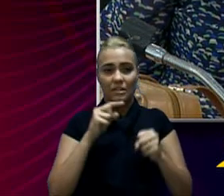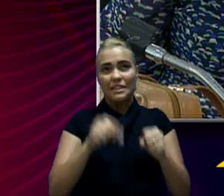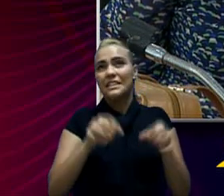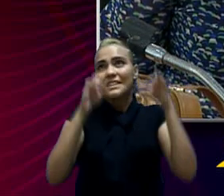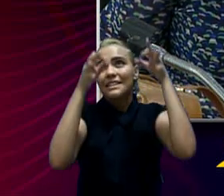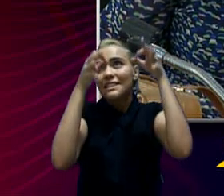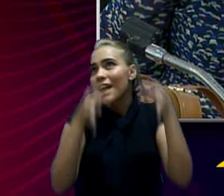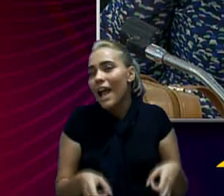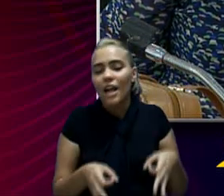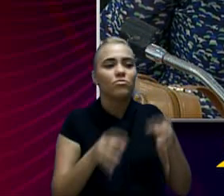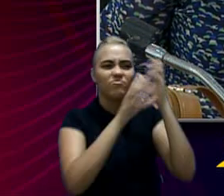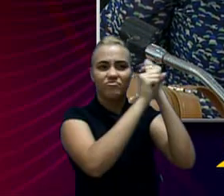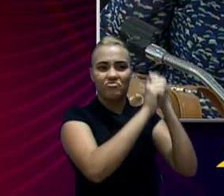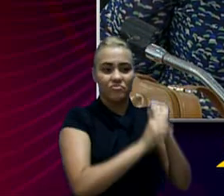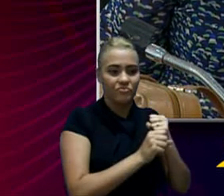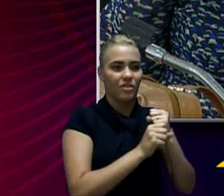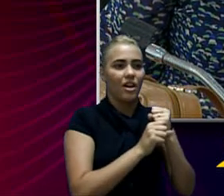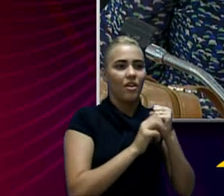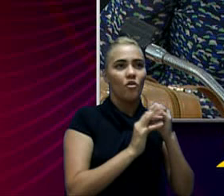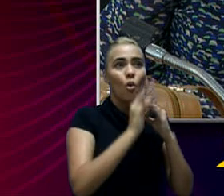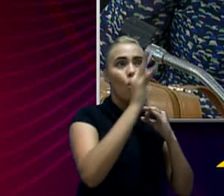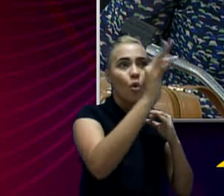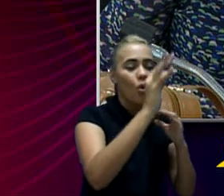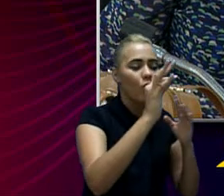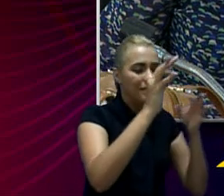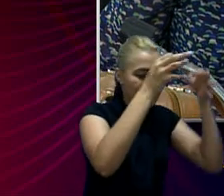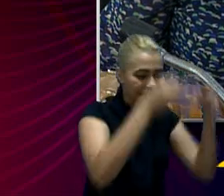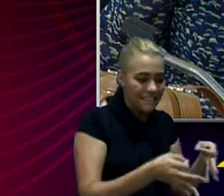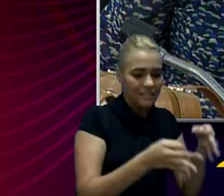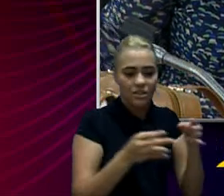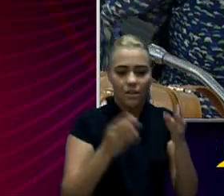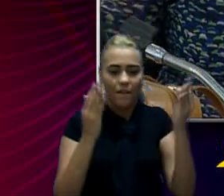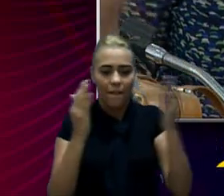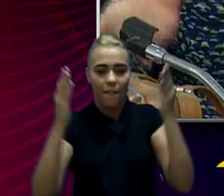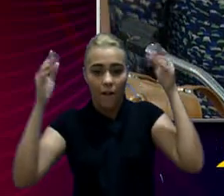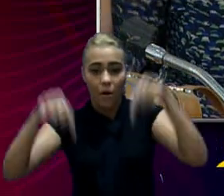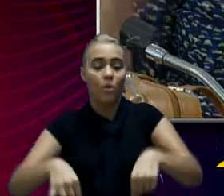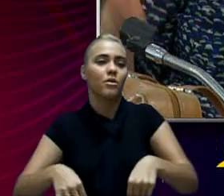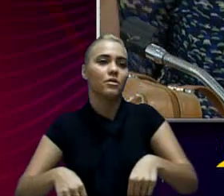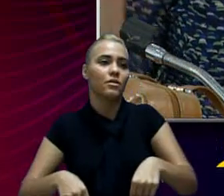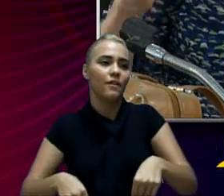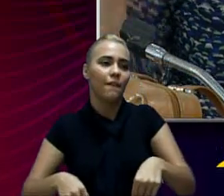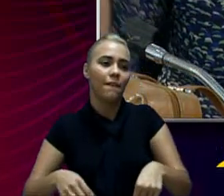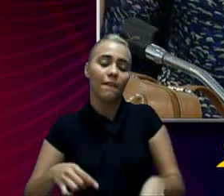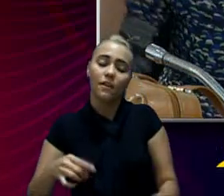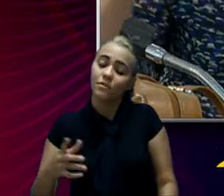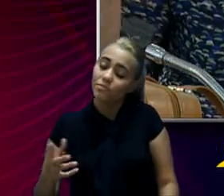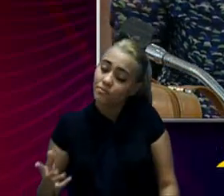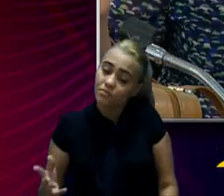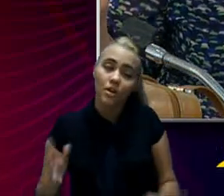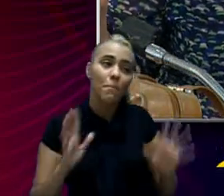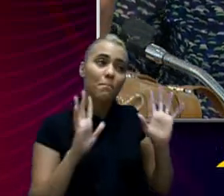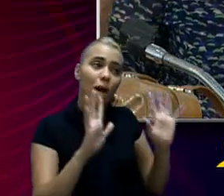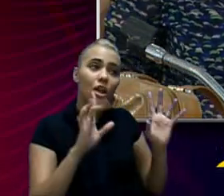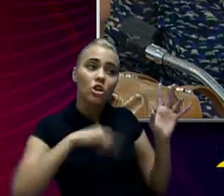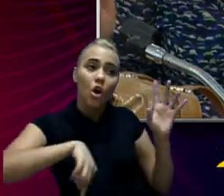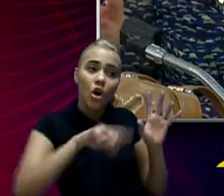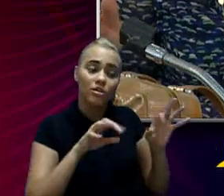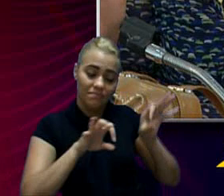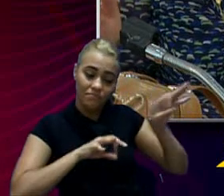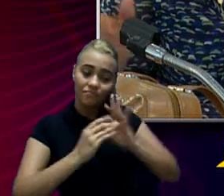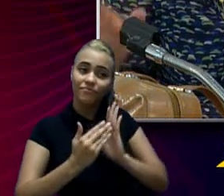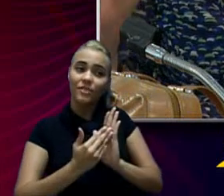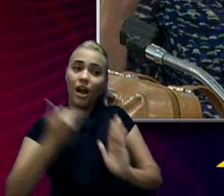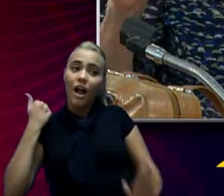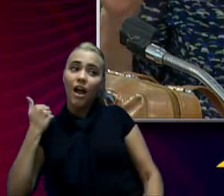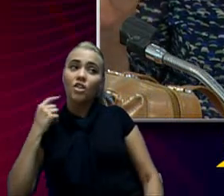exatamente qual será a tendência. Então, nós tivemos... Nós previmos uma tendência. Foi colocado no orçamento que